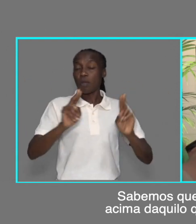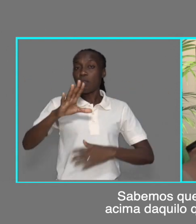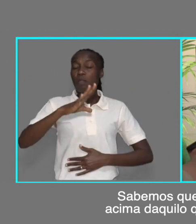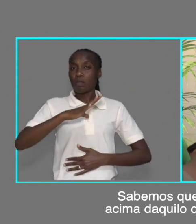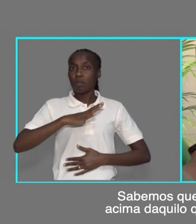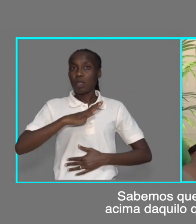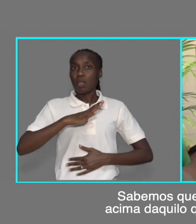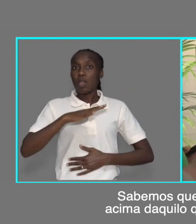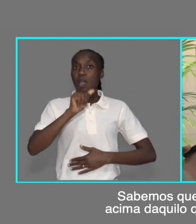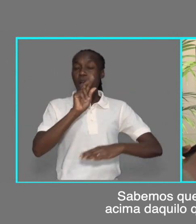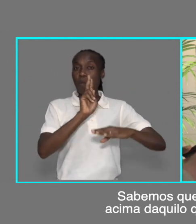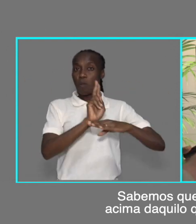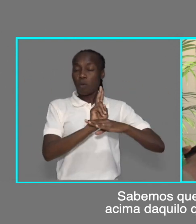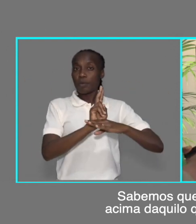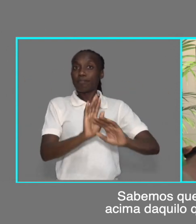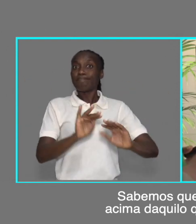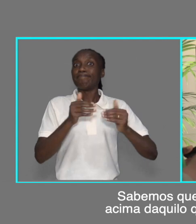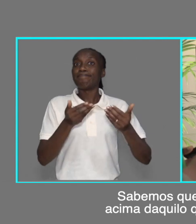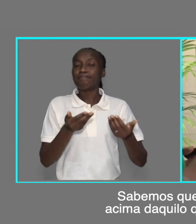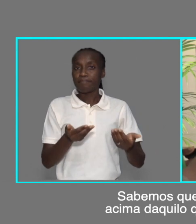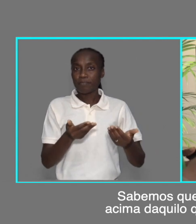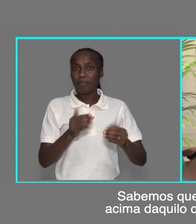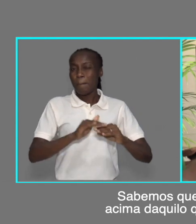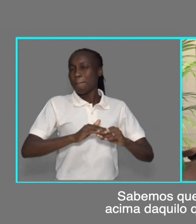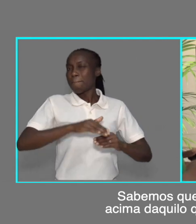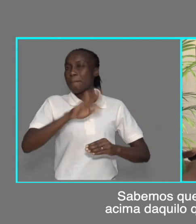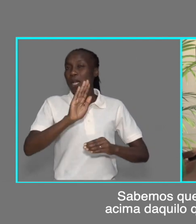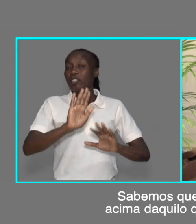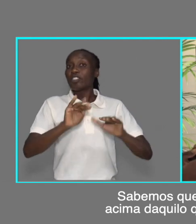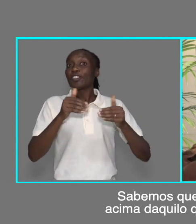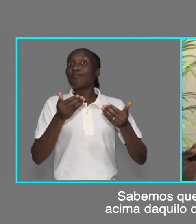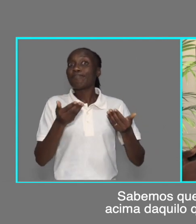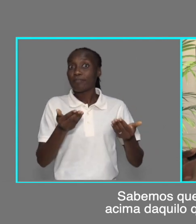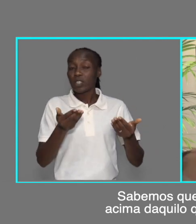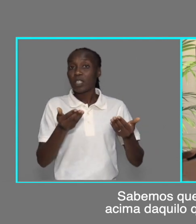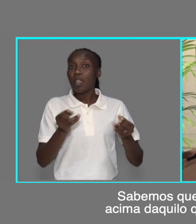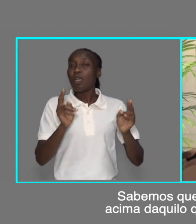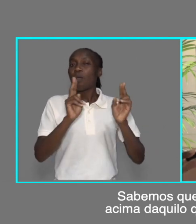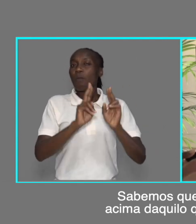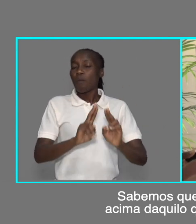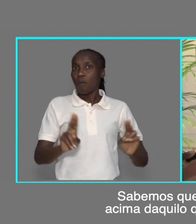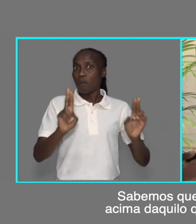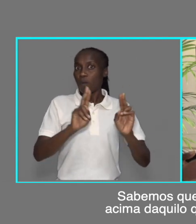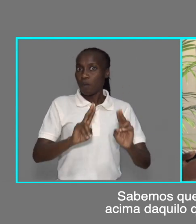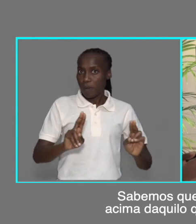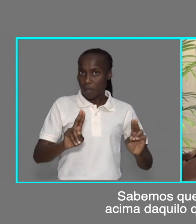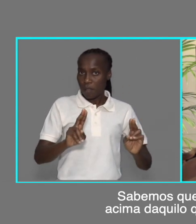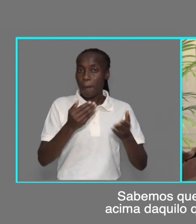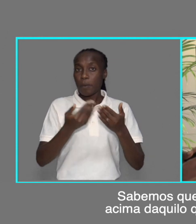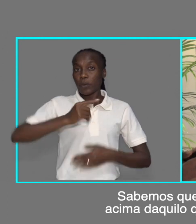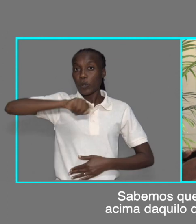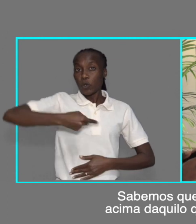têm alunos acima daquilo que poderíamos dizer